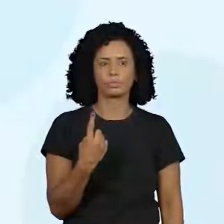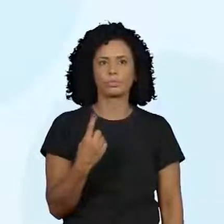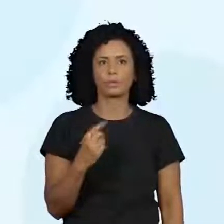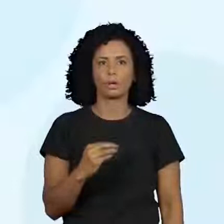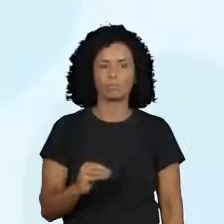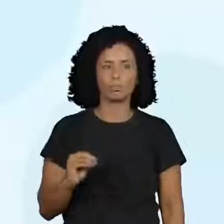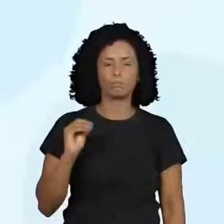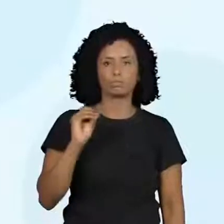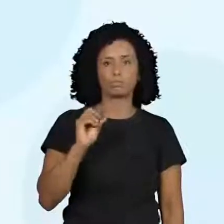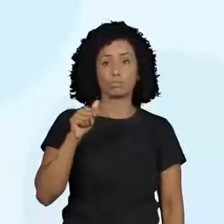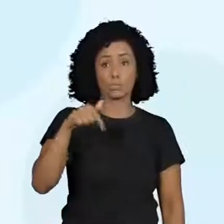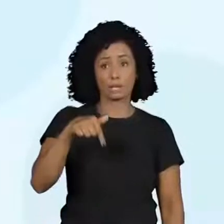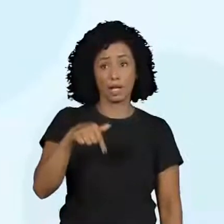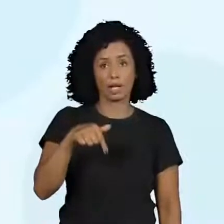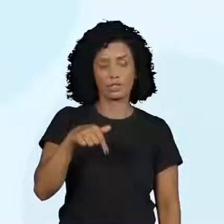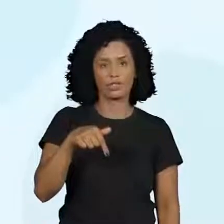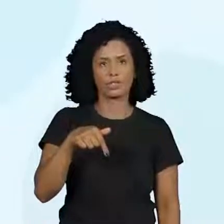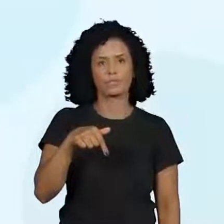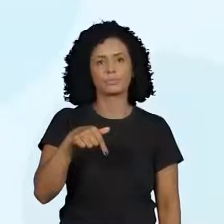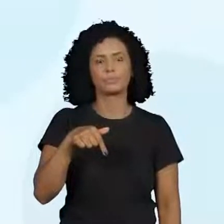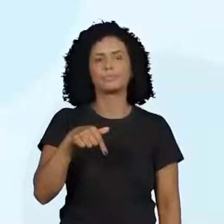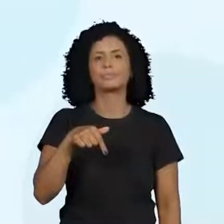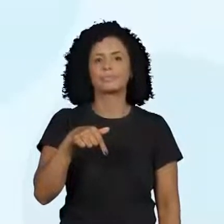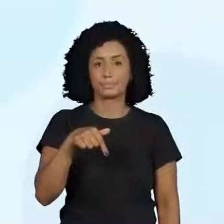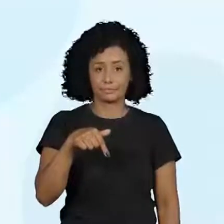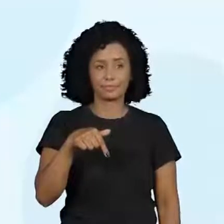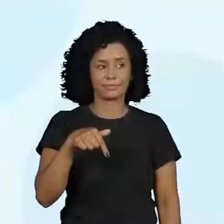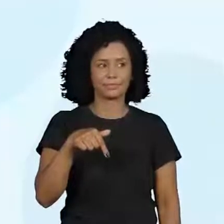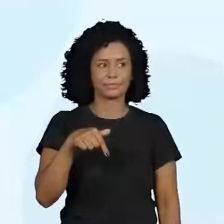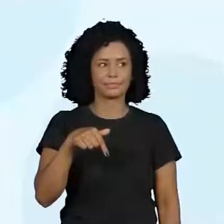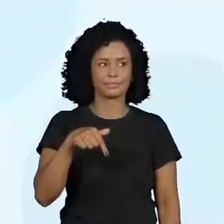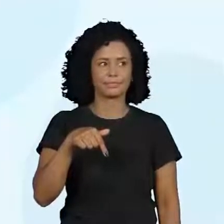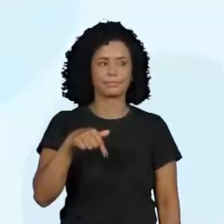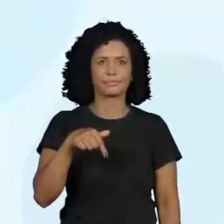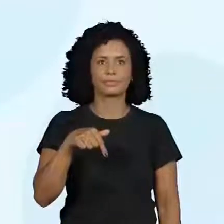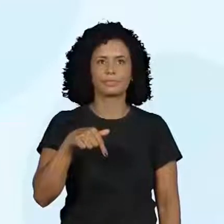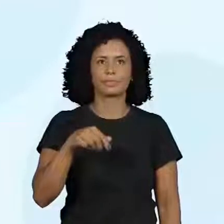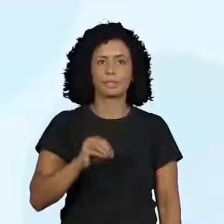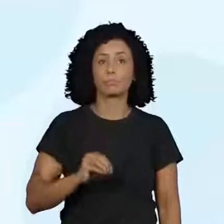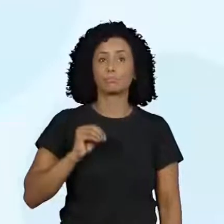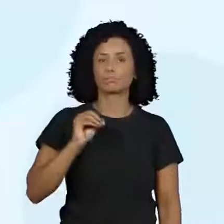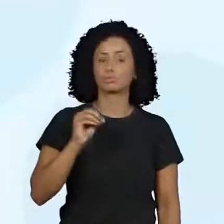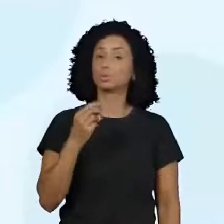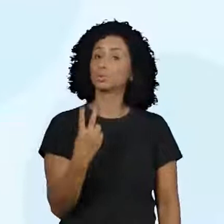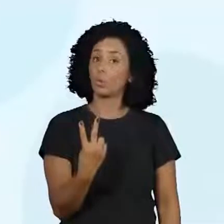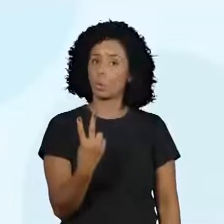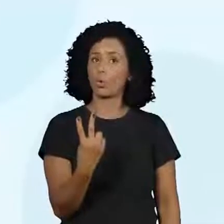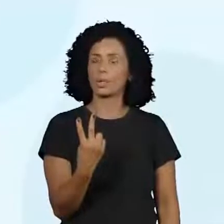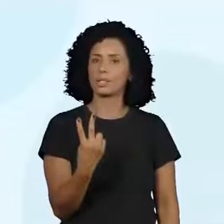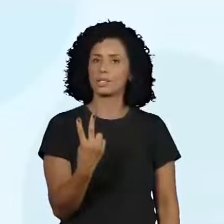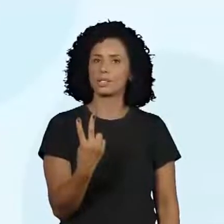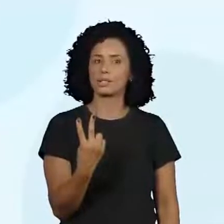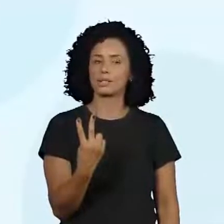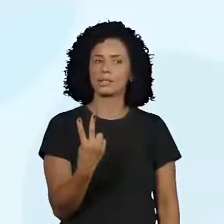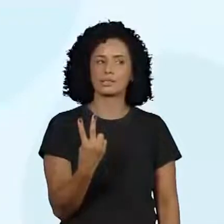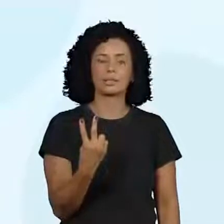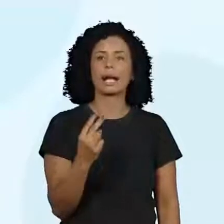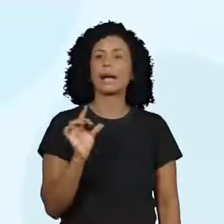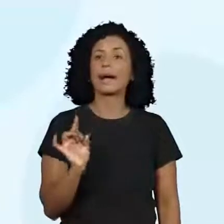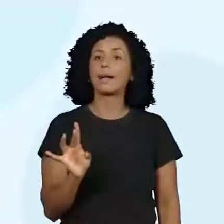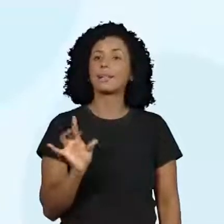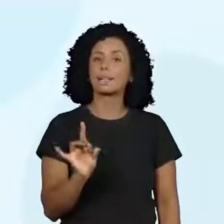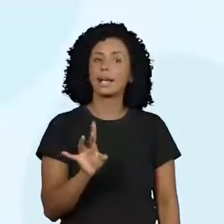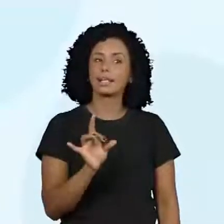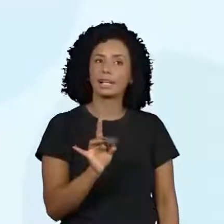subi o sete, que é a unidade de milhar, o sete mil, e subi o dois, que é a dezena de milhar,